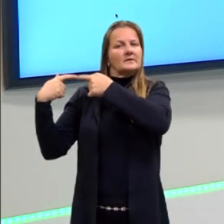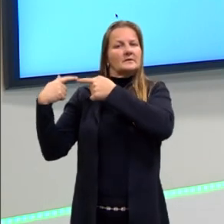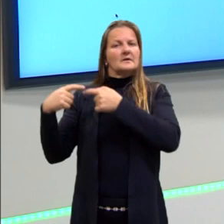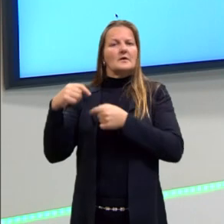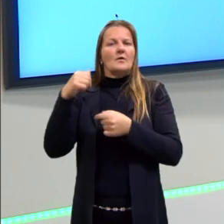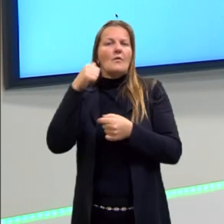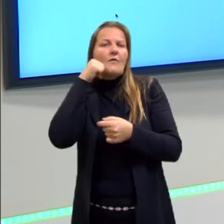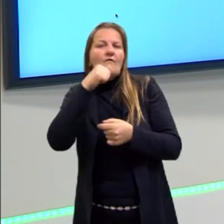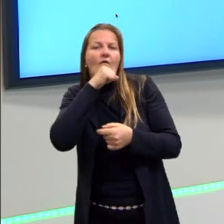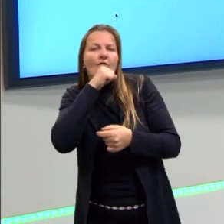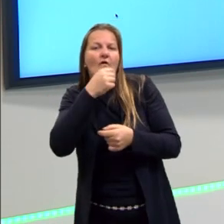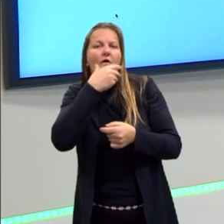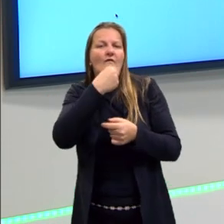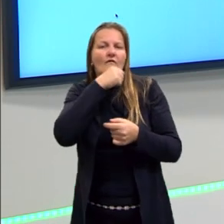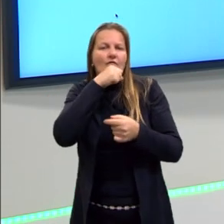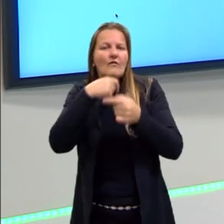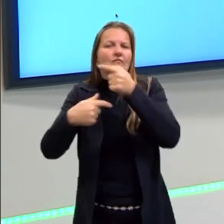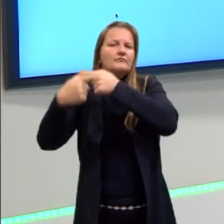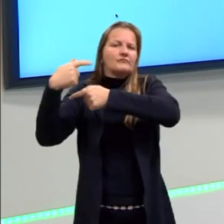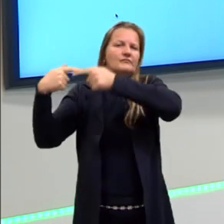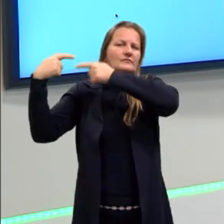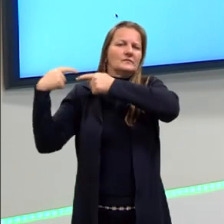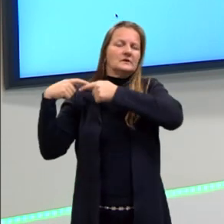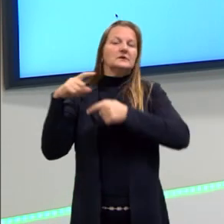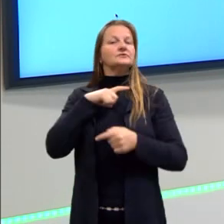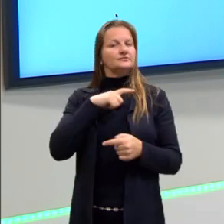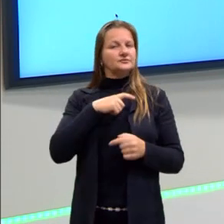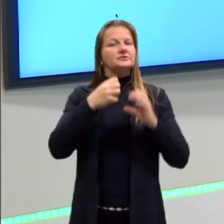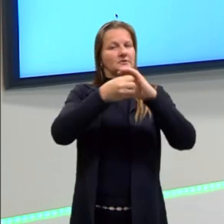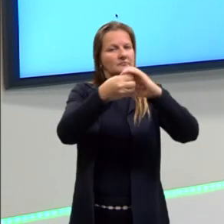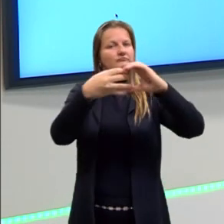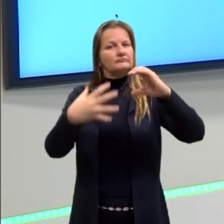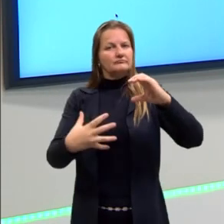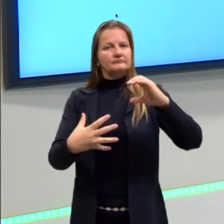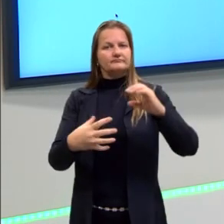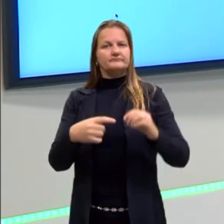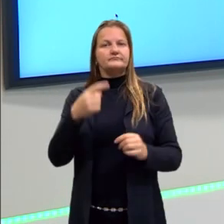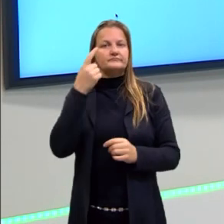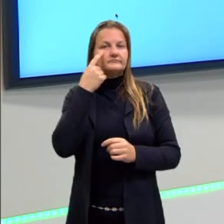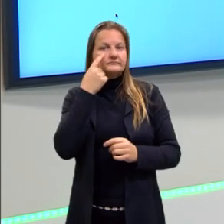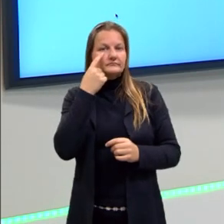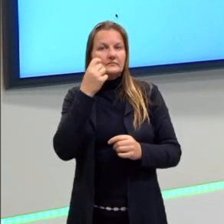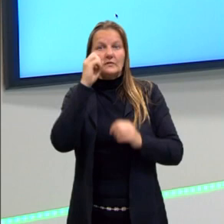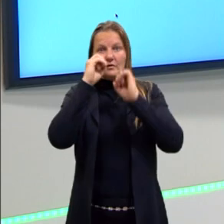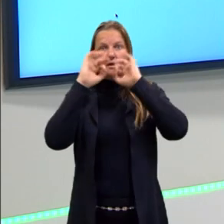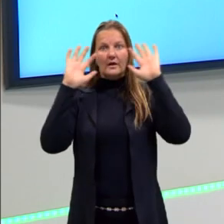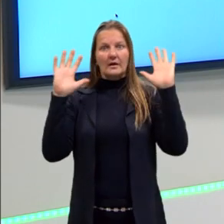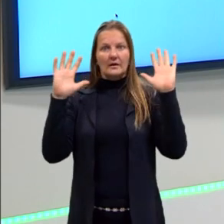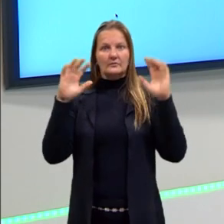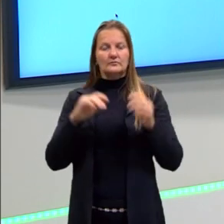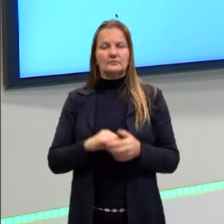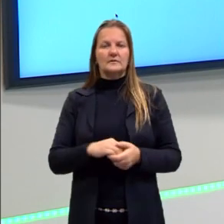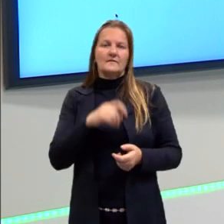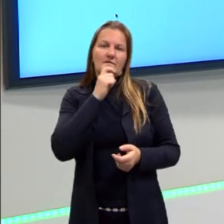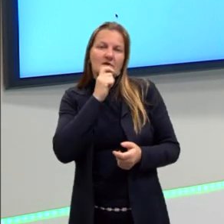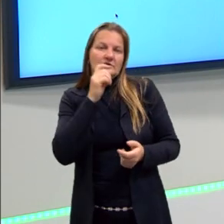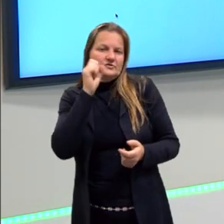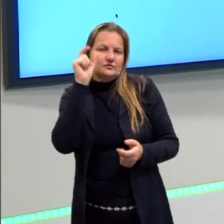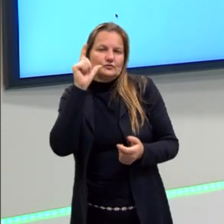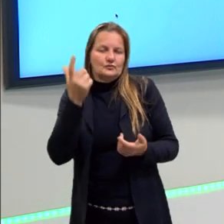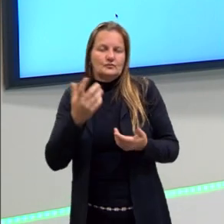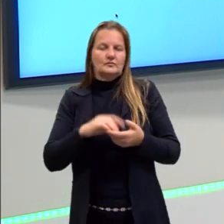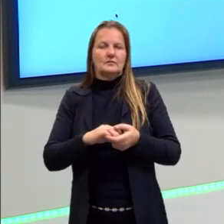pais dos pais, um antepassado pode ser que tenha esse olho, esse gene para essa